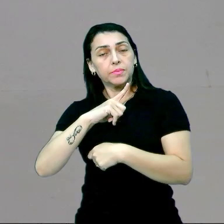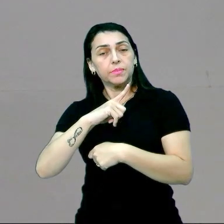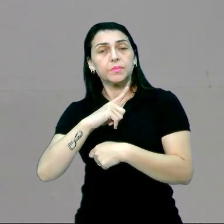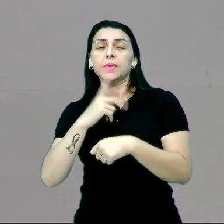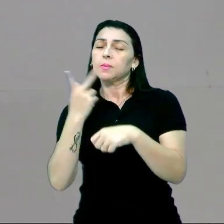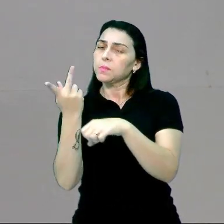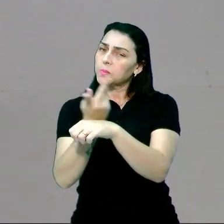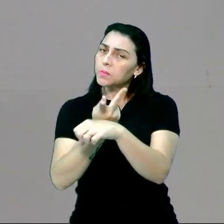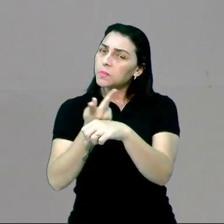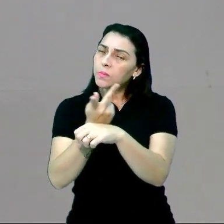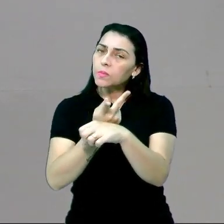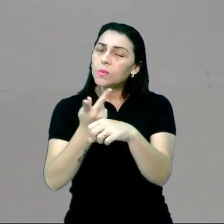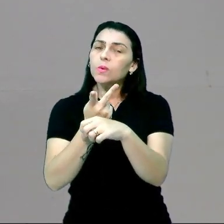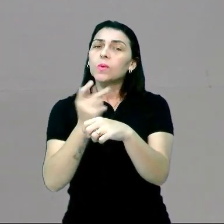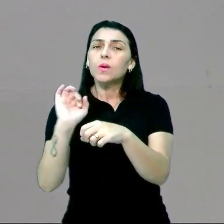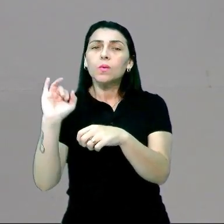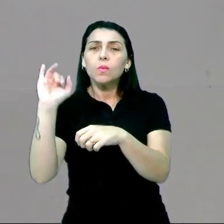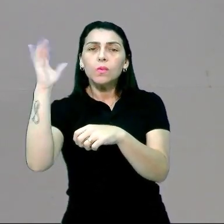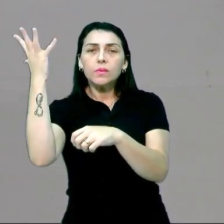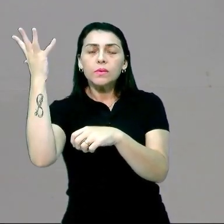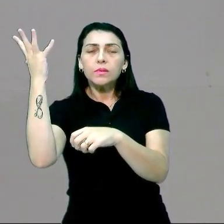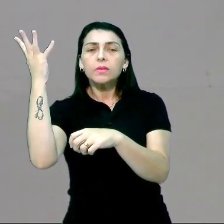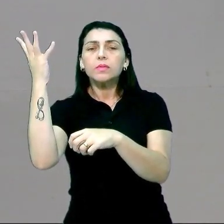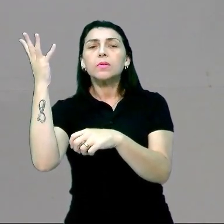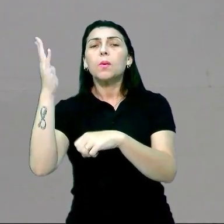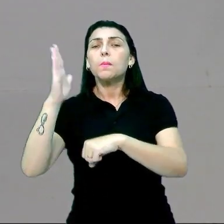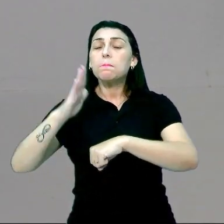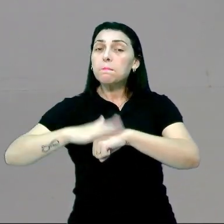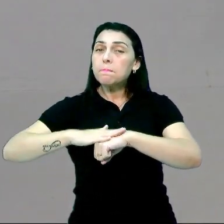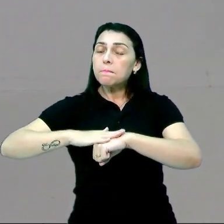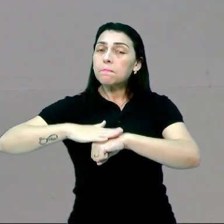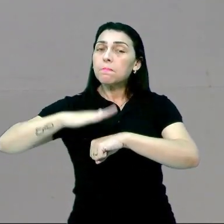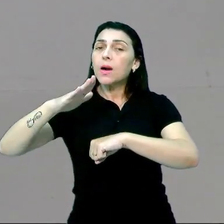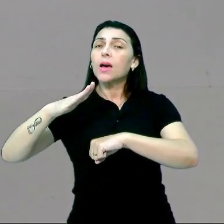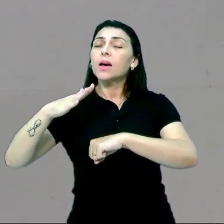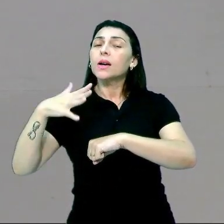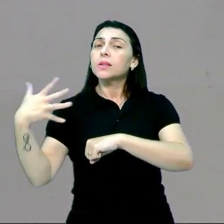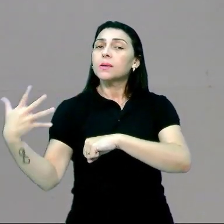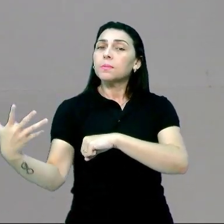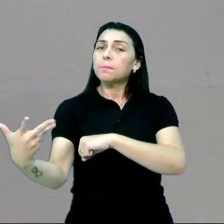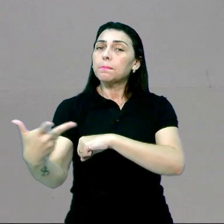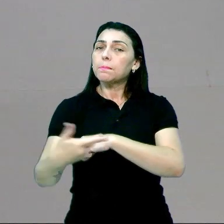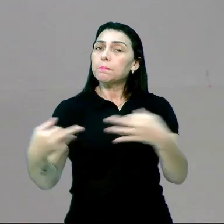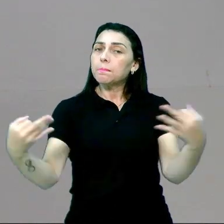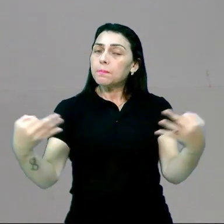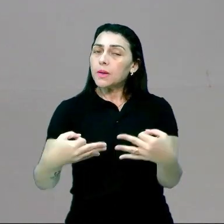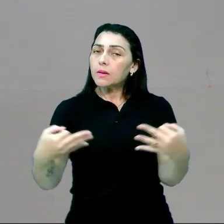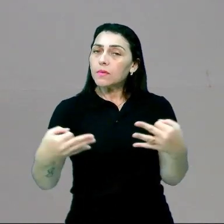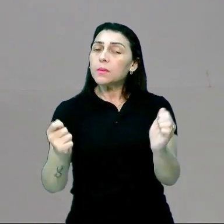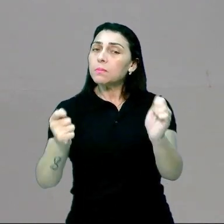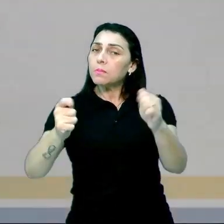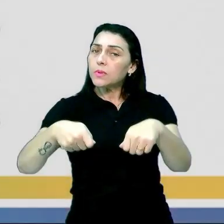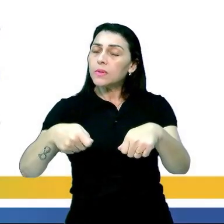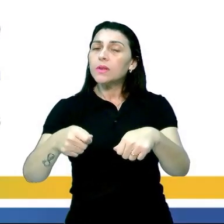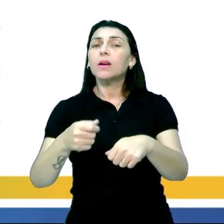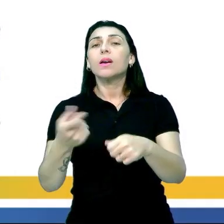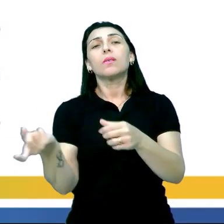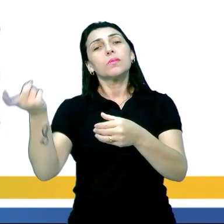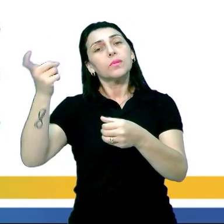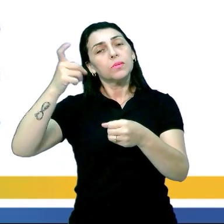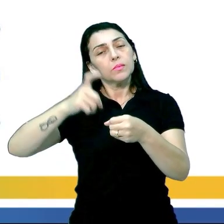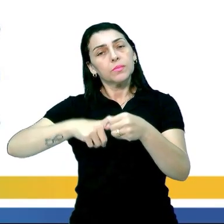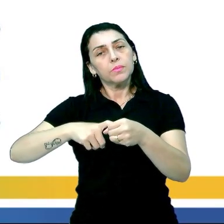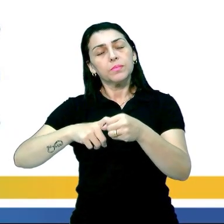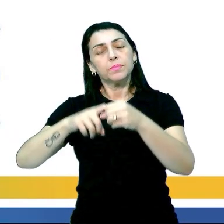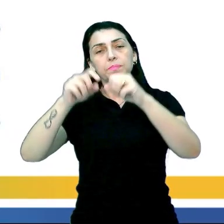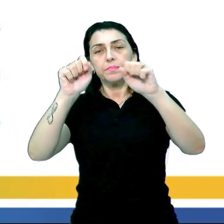E procurando funcionar, obviamente, com o máximo de eficiência possível. Agora, vamos retornar